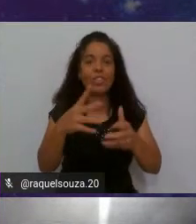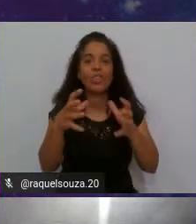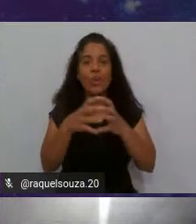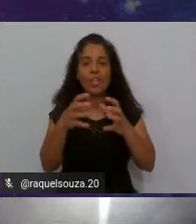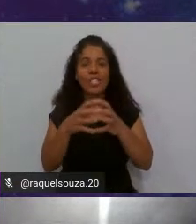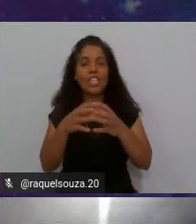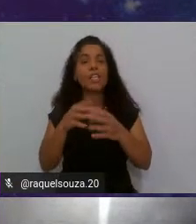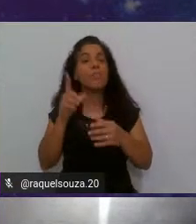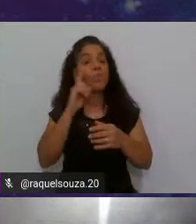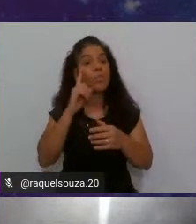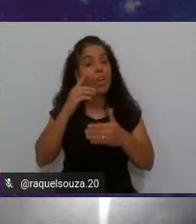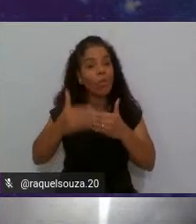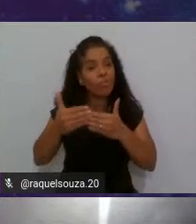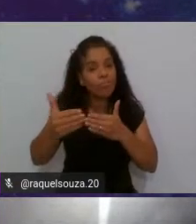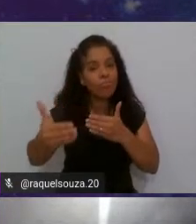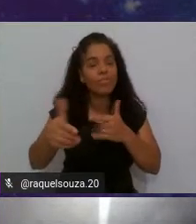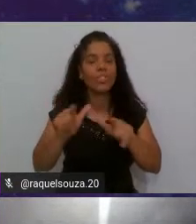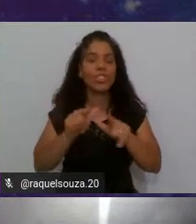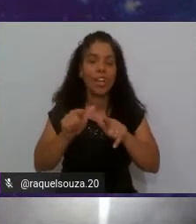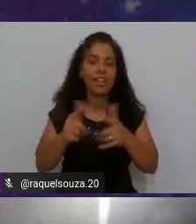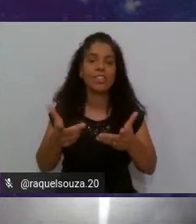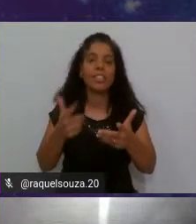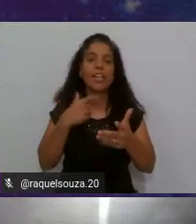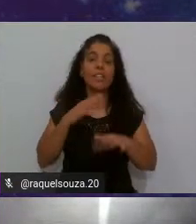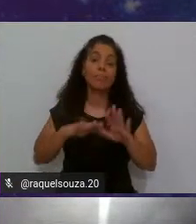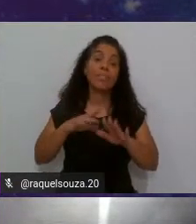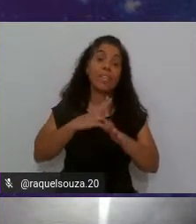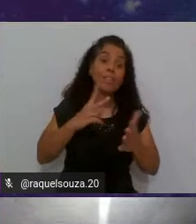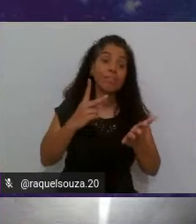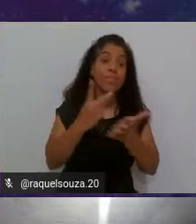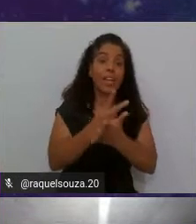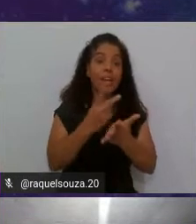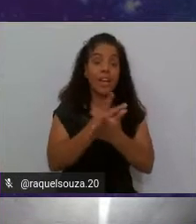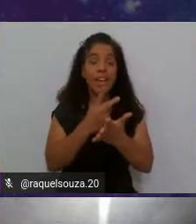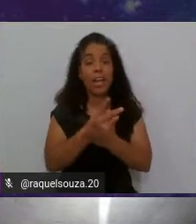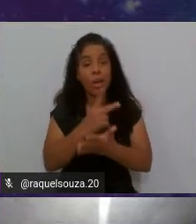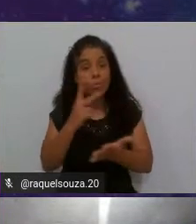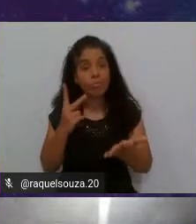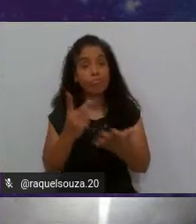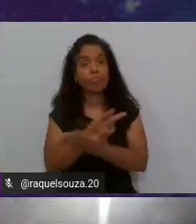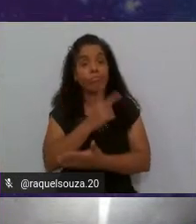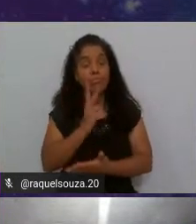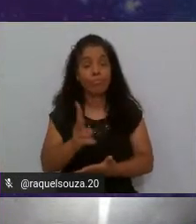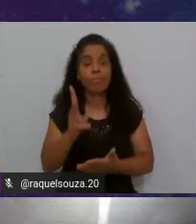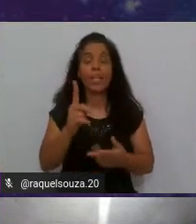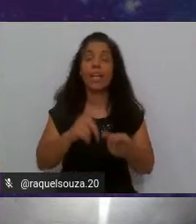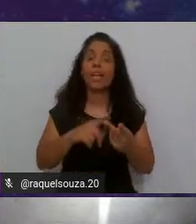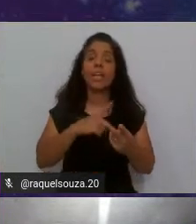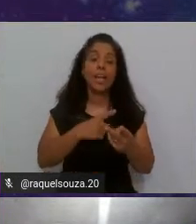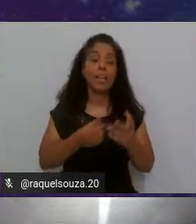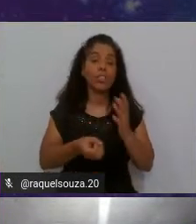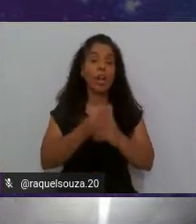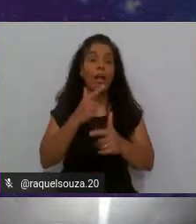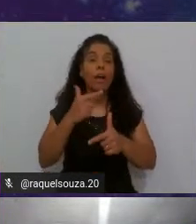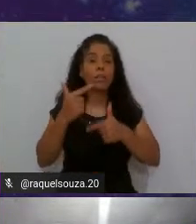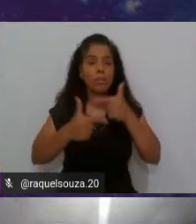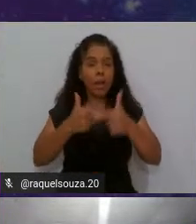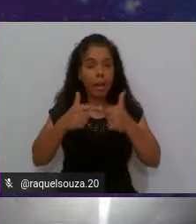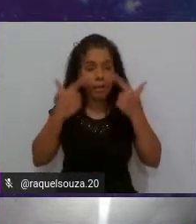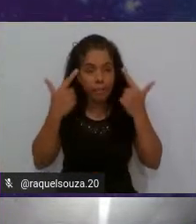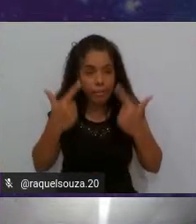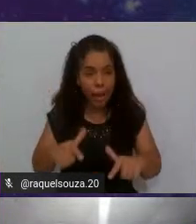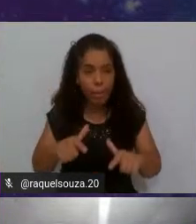seu dia a dia com erros que recorrentes gerando retrabalho né